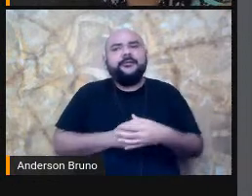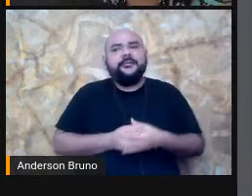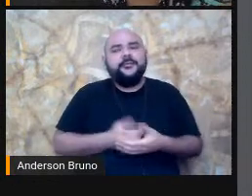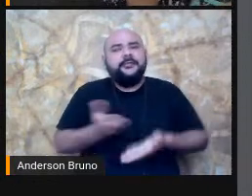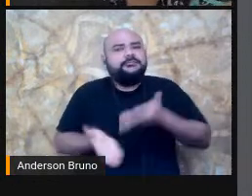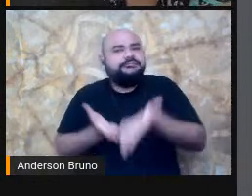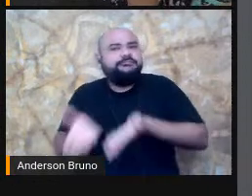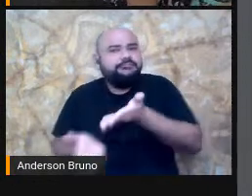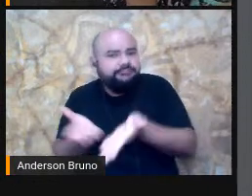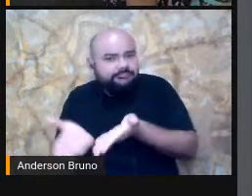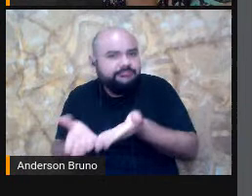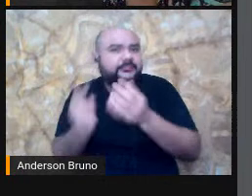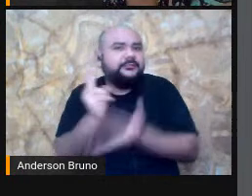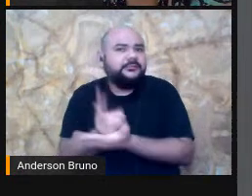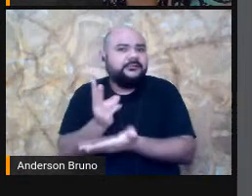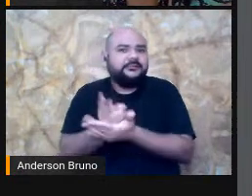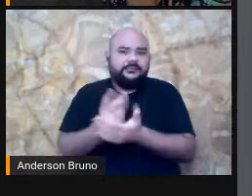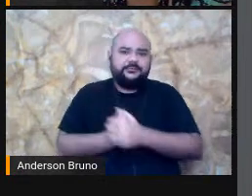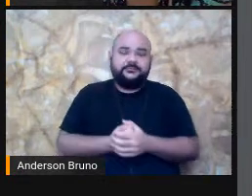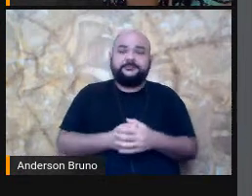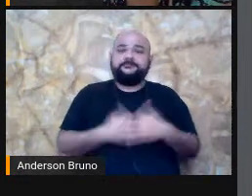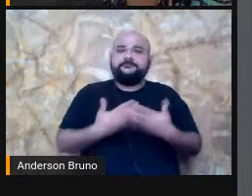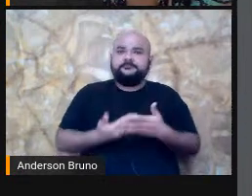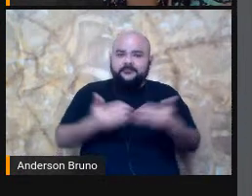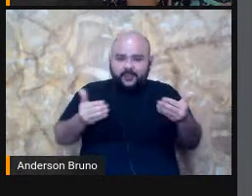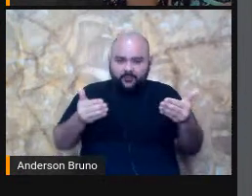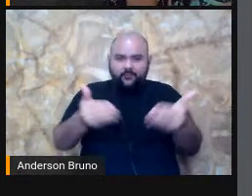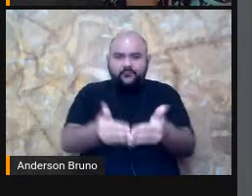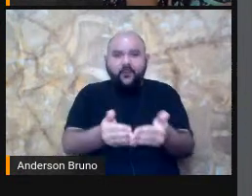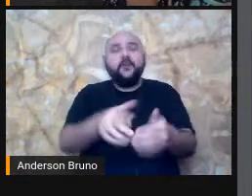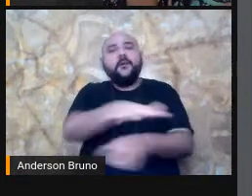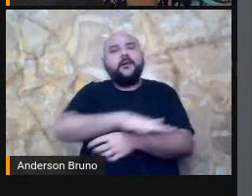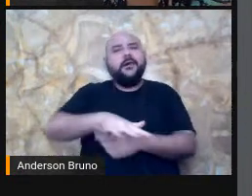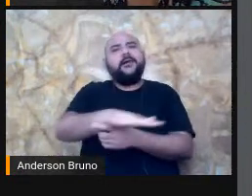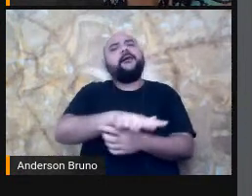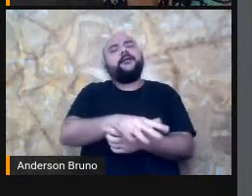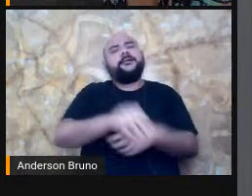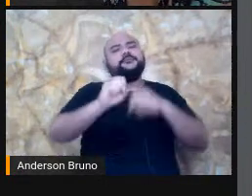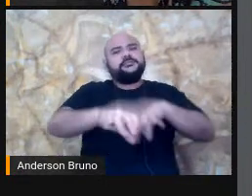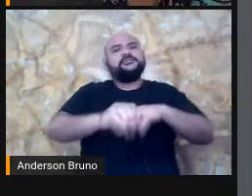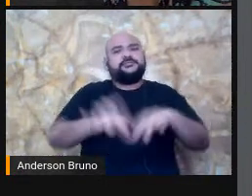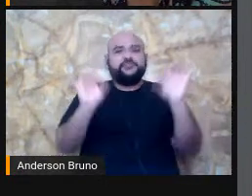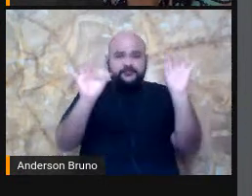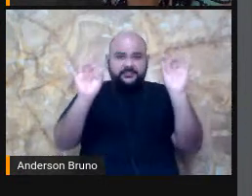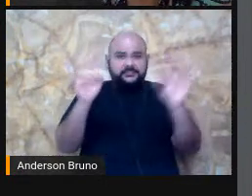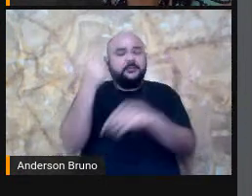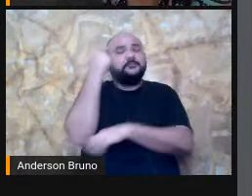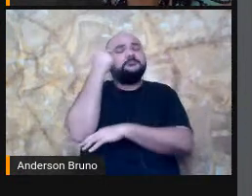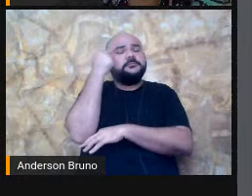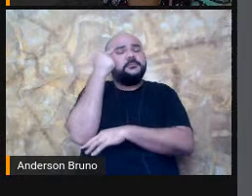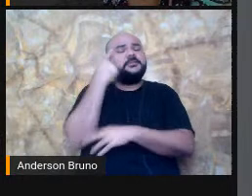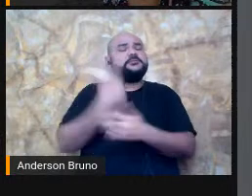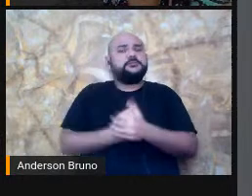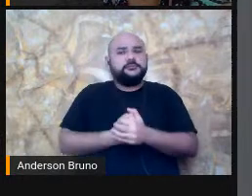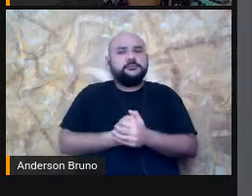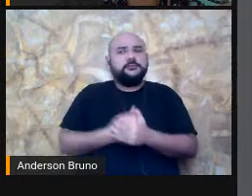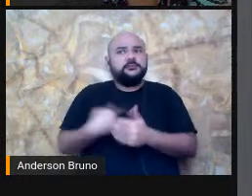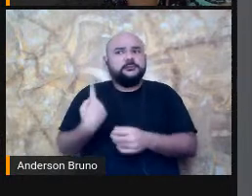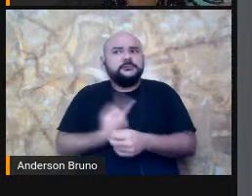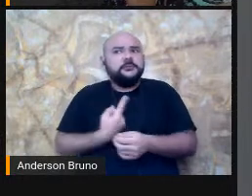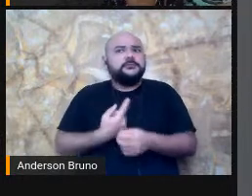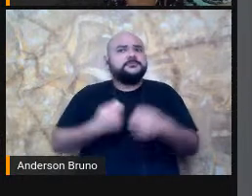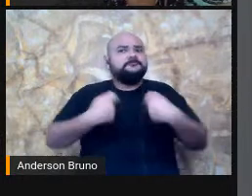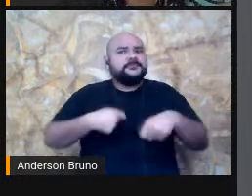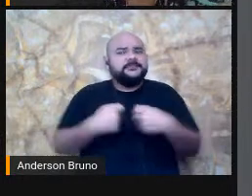Para O público-alvo Da educação Especial Eu penso Né? Que a gente Se aproxima Ainda mais